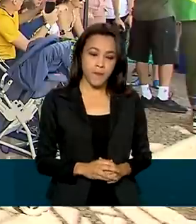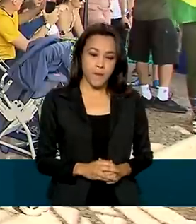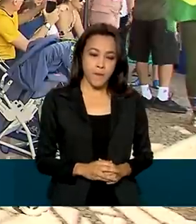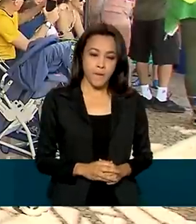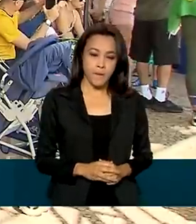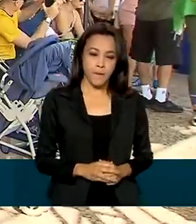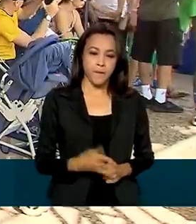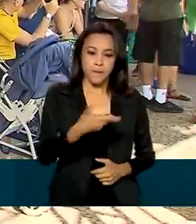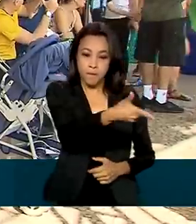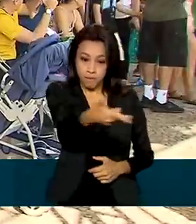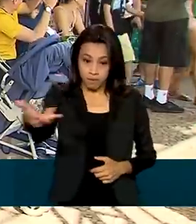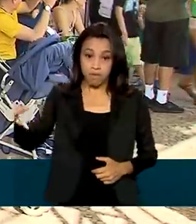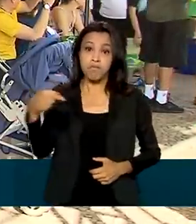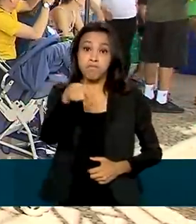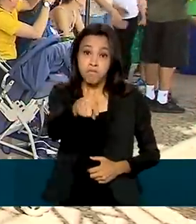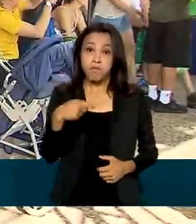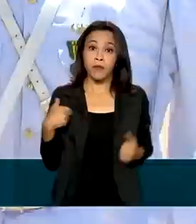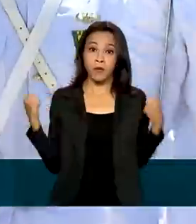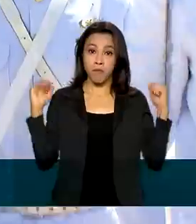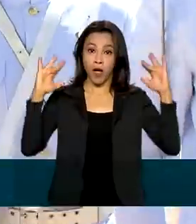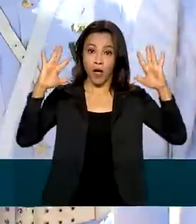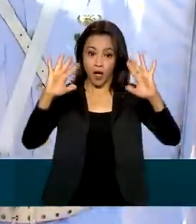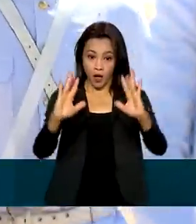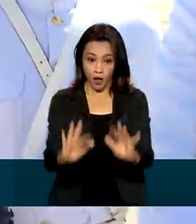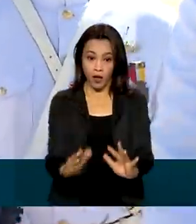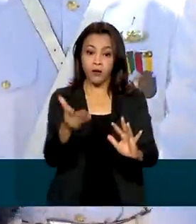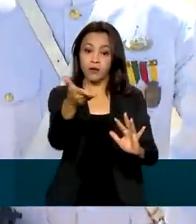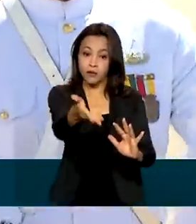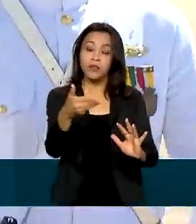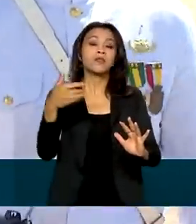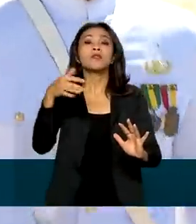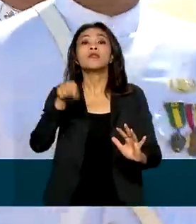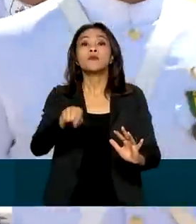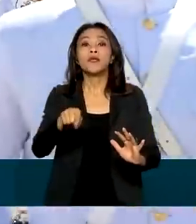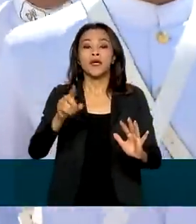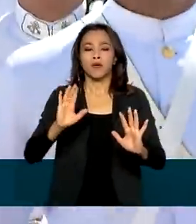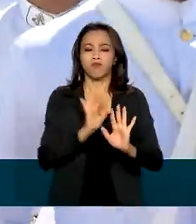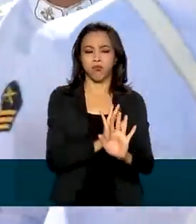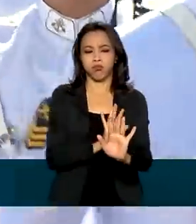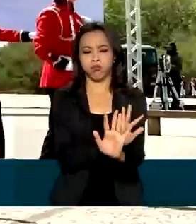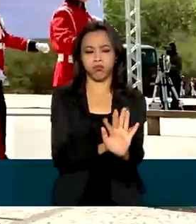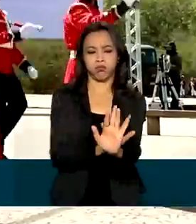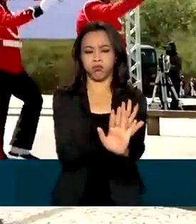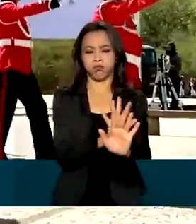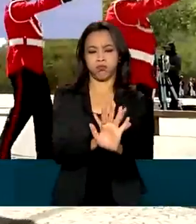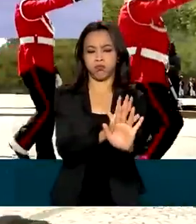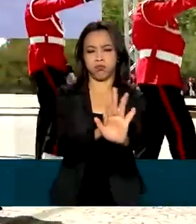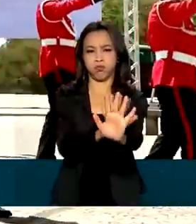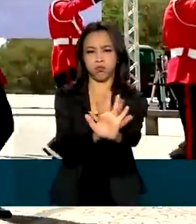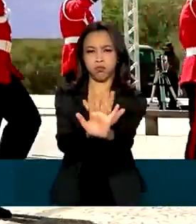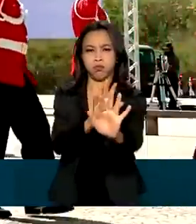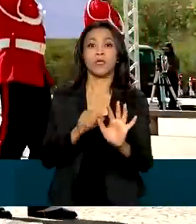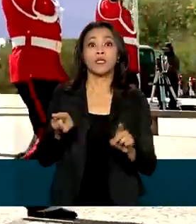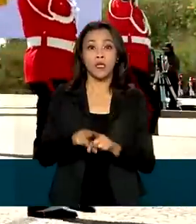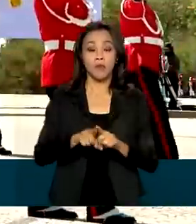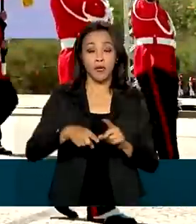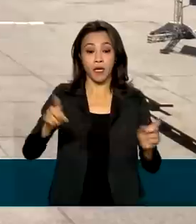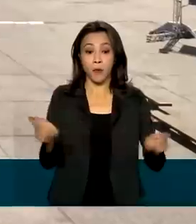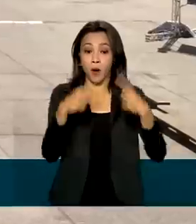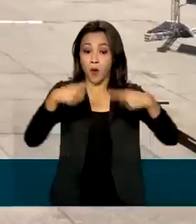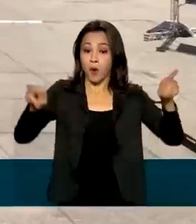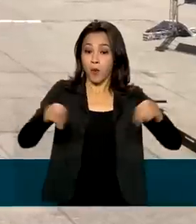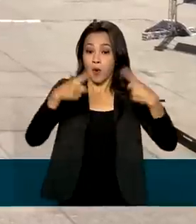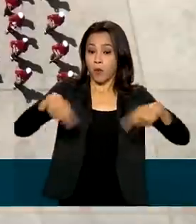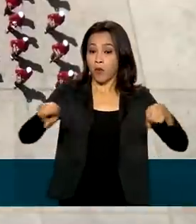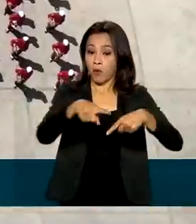Quem participou da cerimônia na Praça dos Três Poderes também viu o desfile da Guarda de Honra e uma apresentação de músicas populares